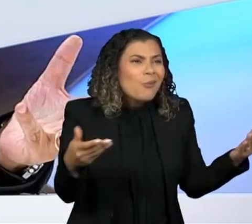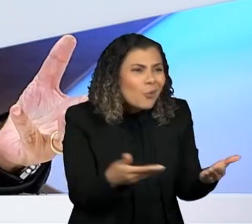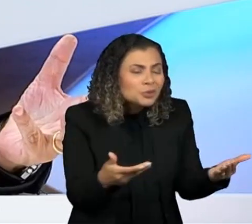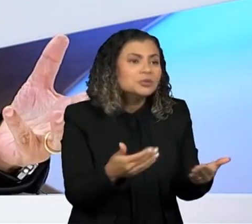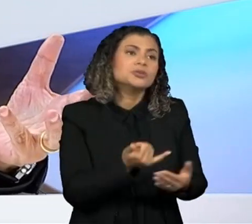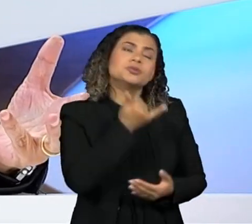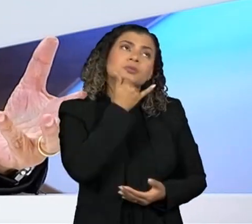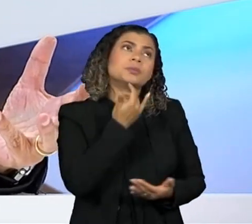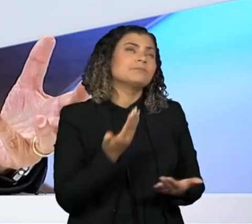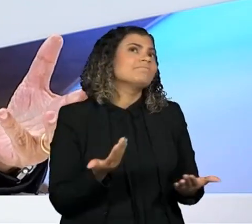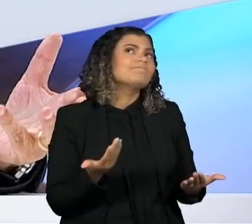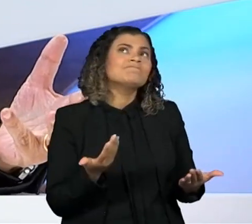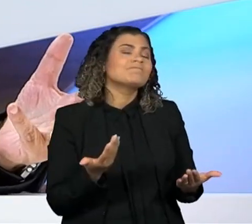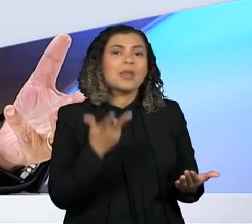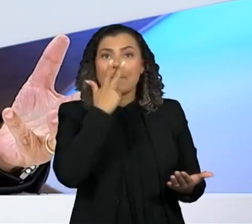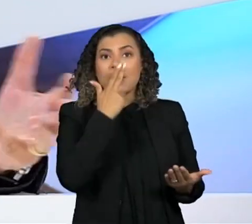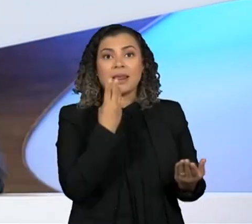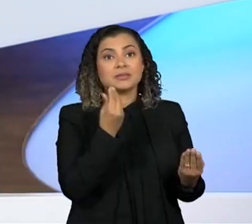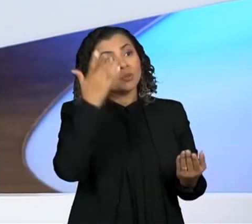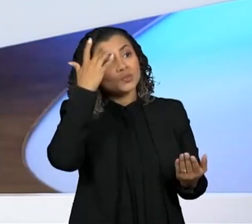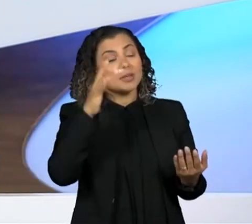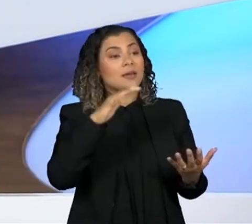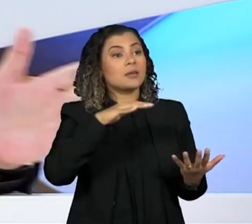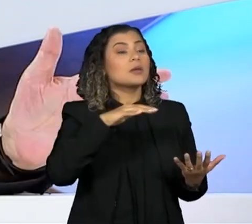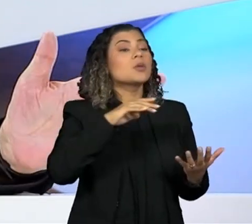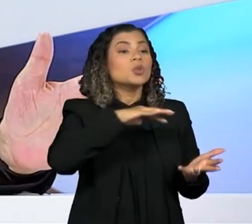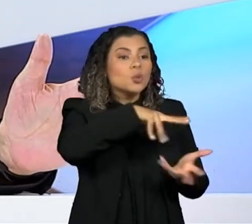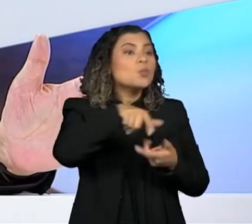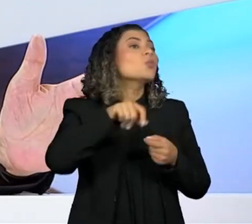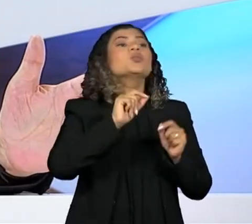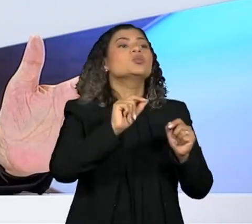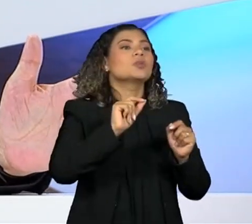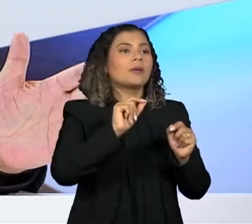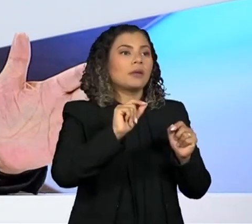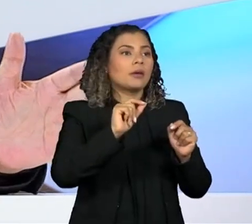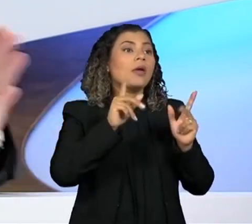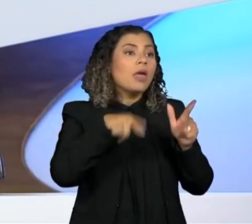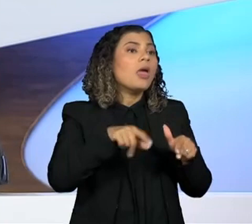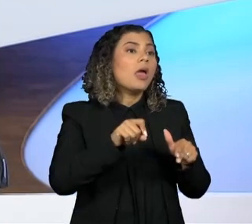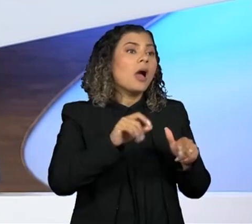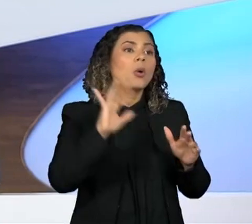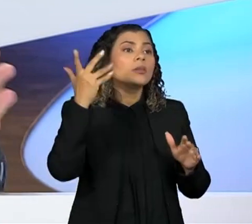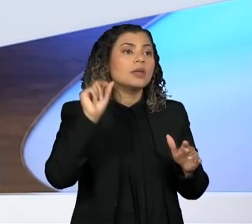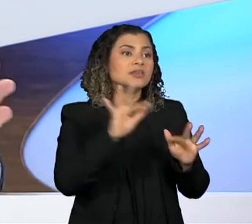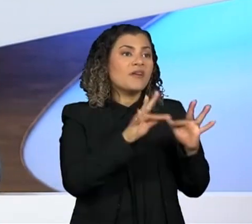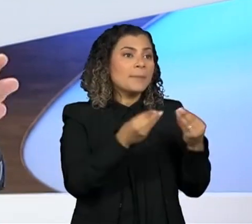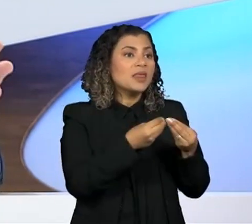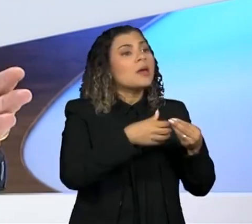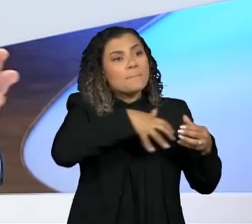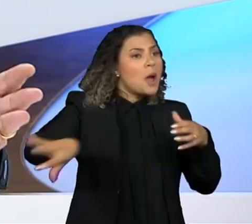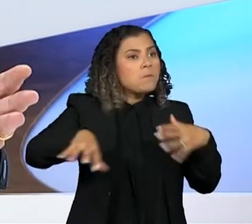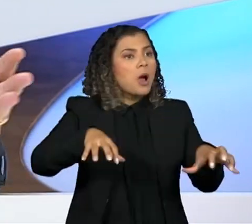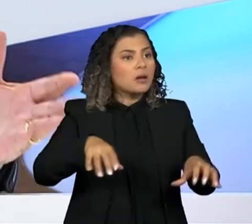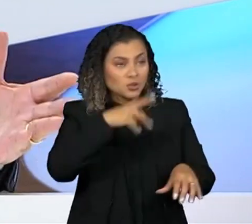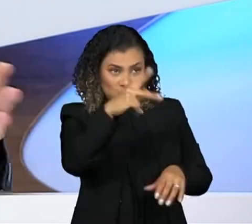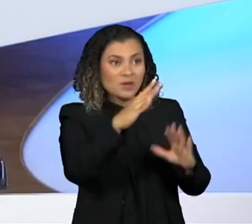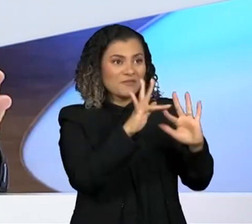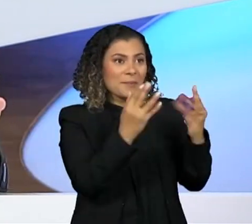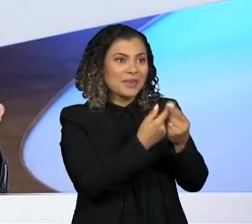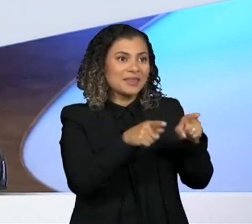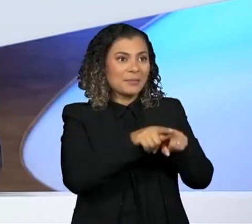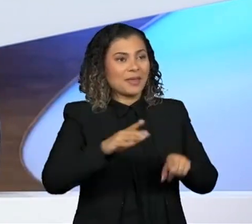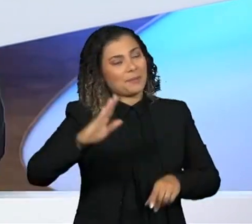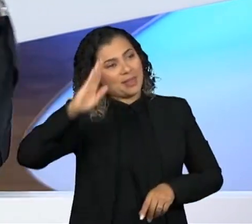que eu não sei se tem paralelo no mundo, que são famílias divididas. Falando, quer dizer, a sua família tinha essa questão de ter o lado